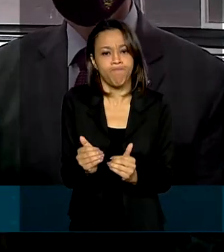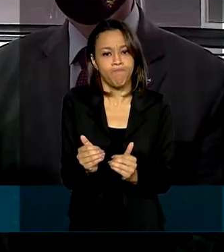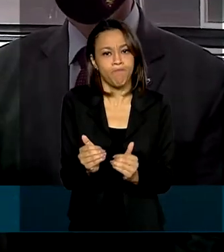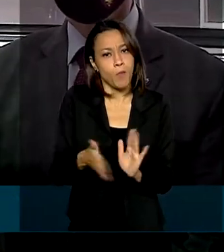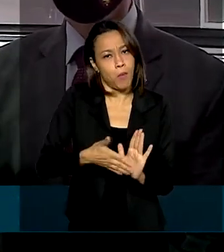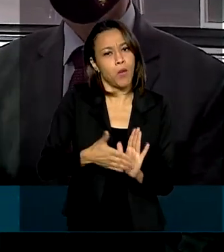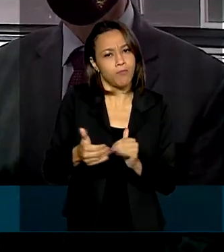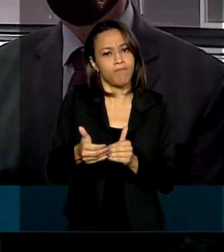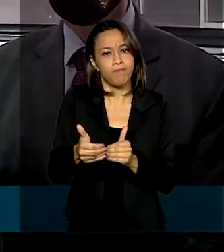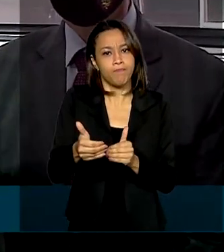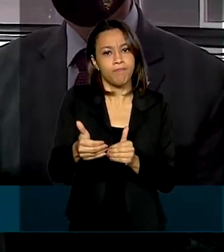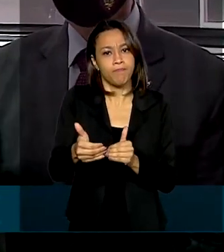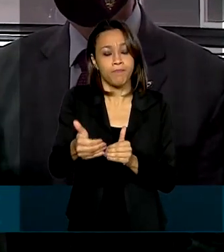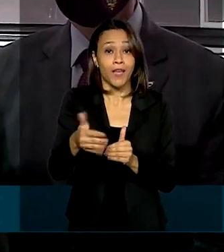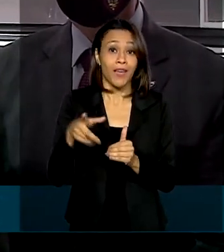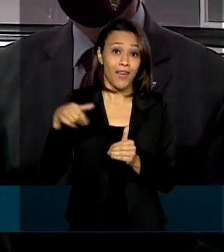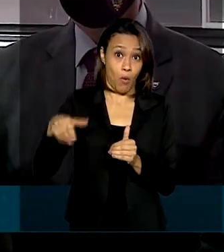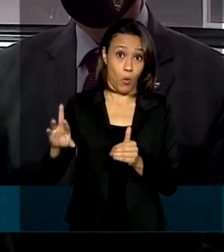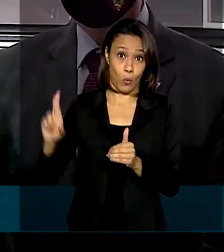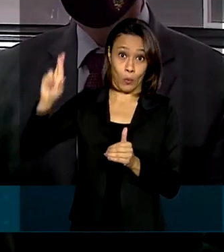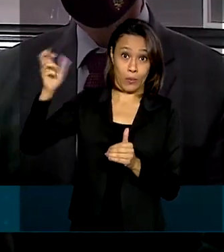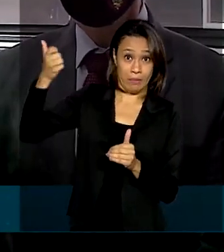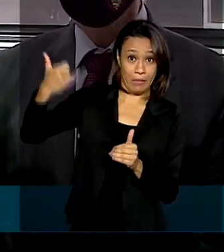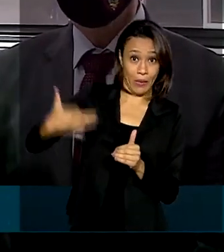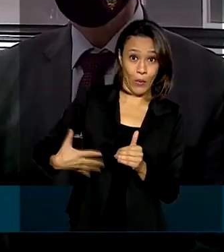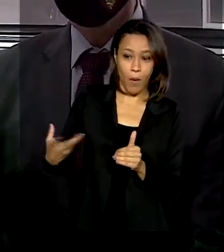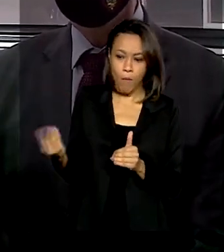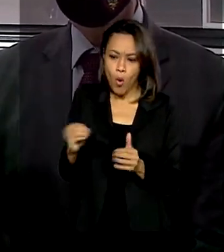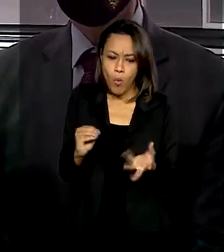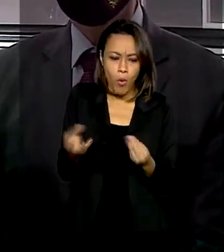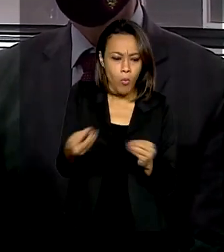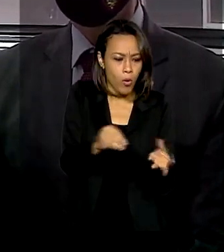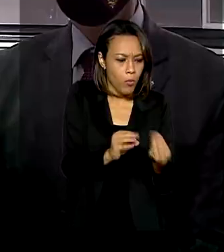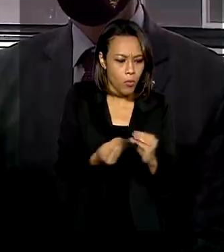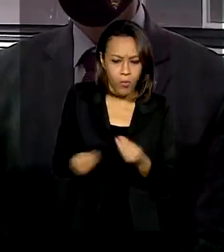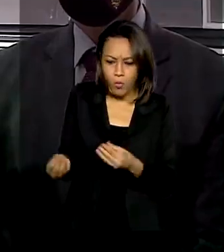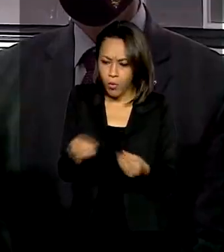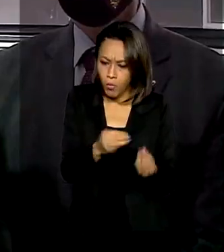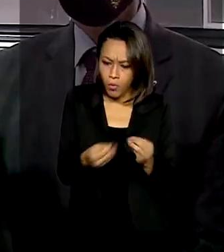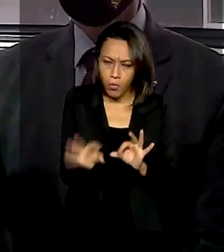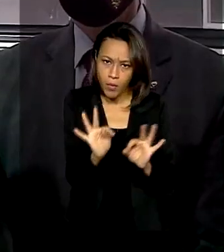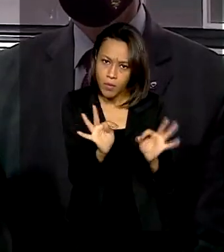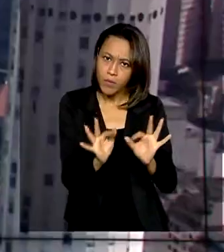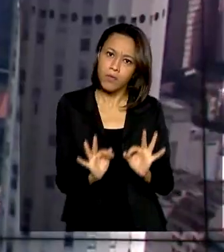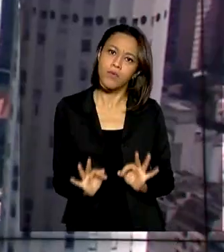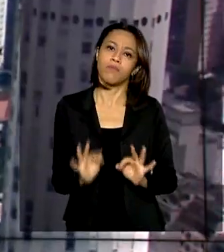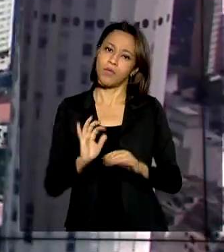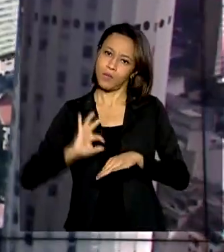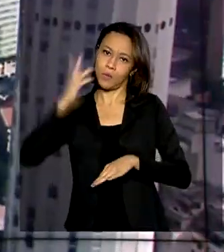estamos costurando, justamente como disse o nosso líder, estamos costurando esses acordos, construindo a solução.